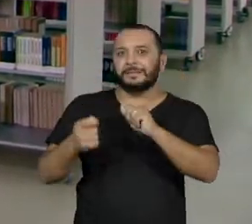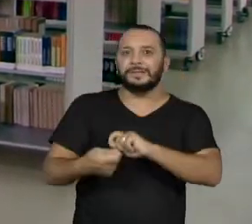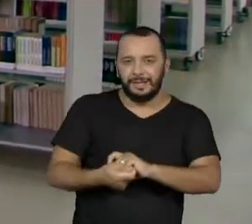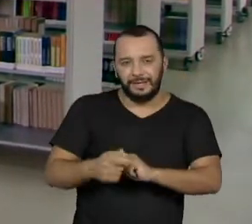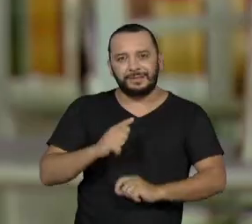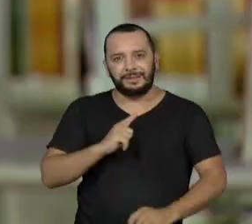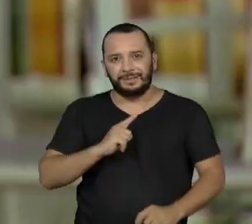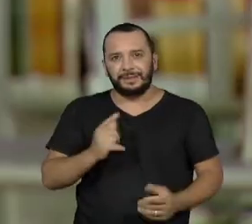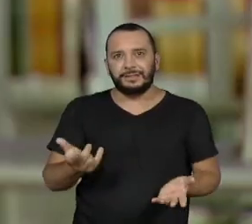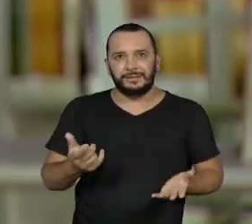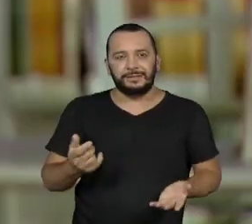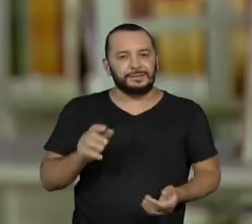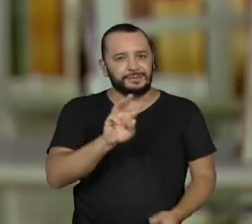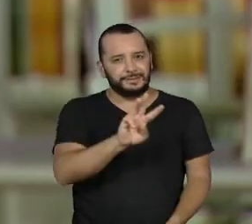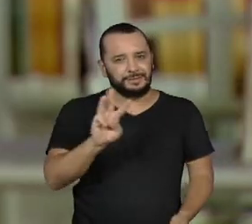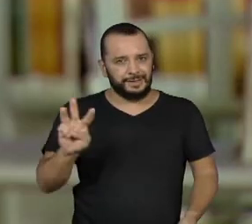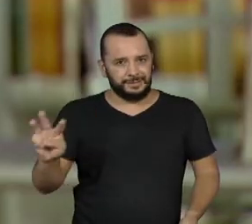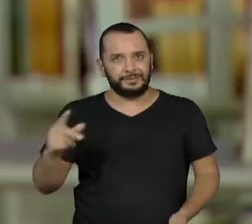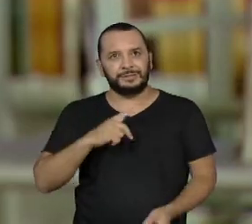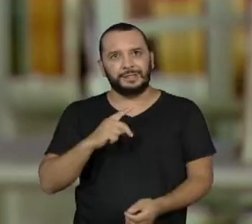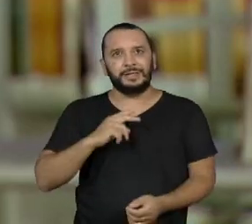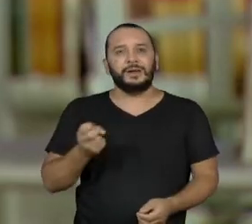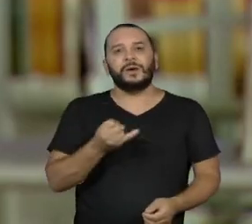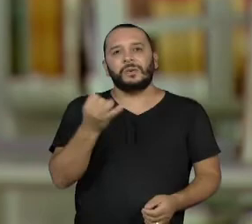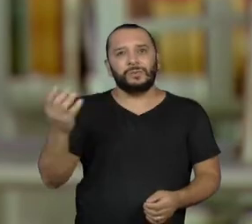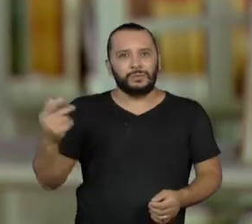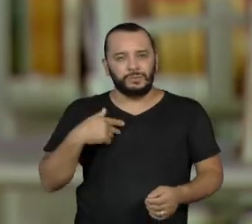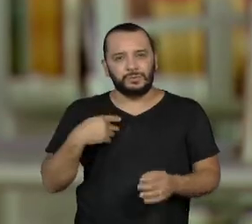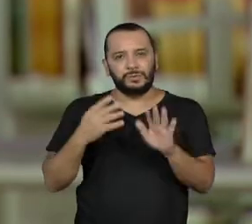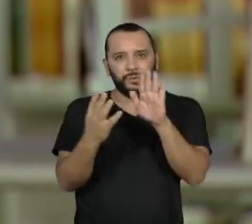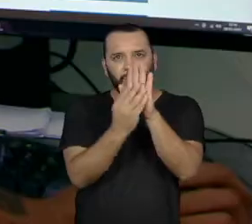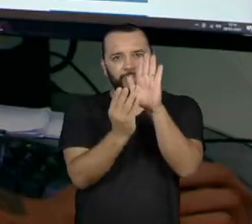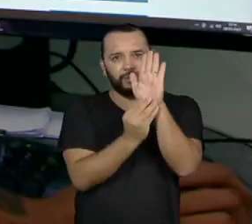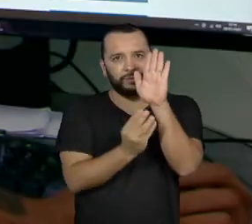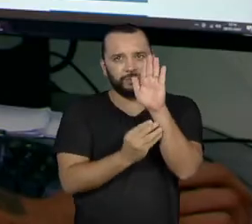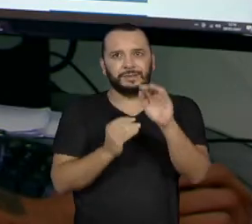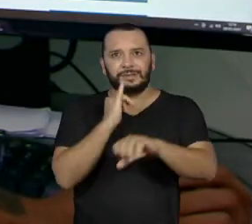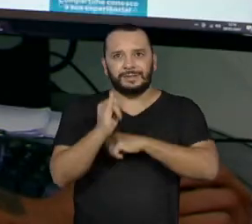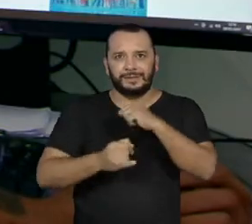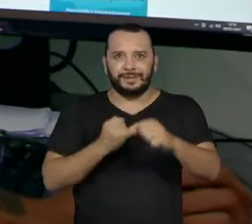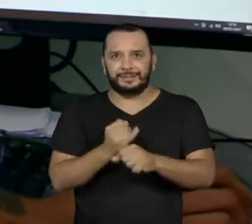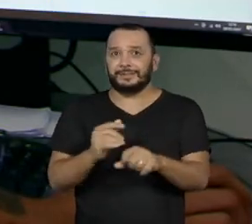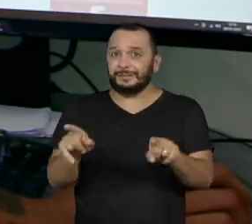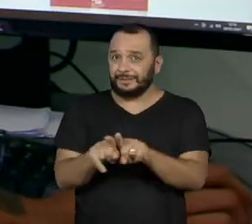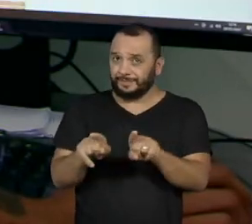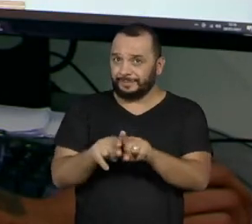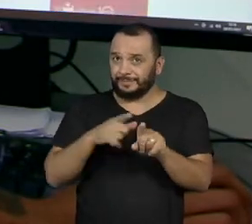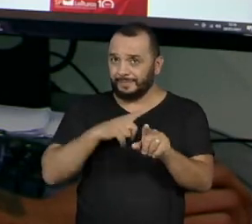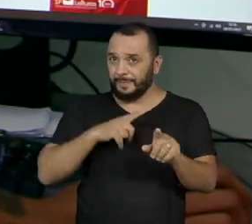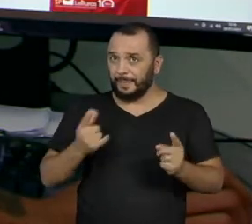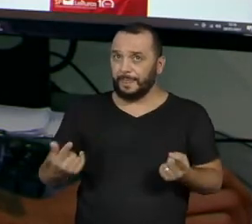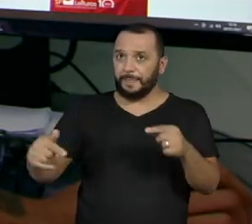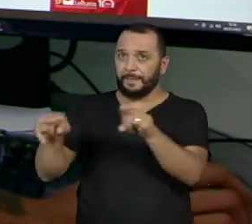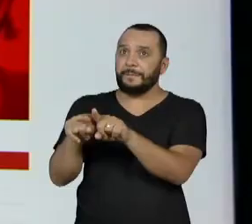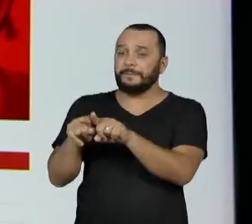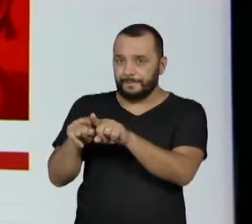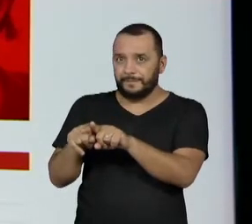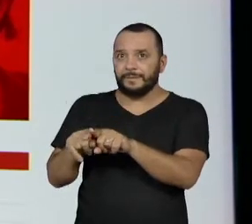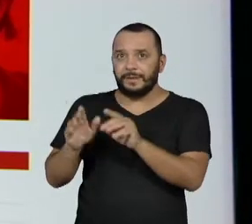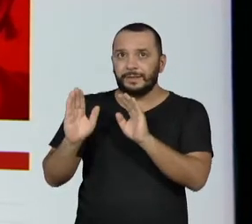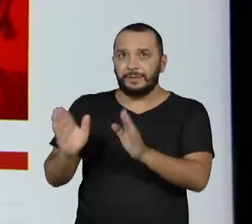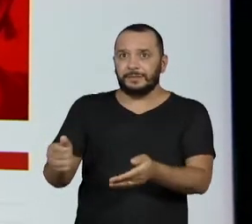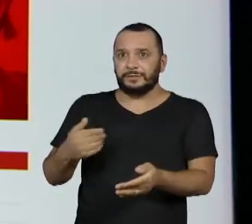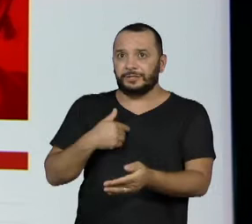Os nossos sites já têm alguns links de conteúdos digitais. Nós fizemos uma parceria com uma plataforma que